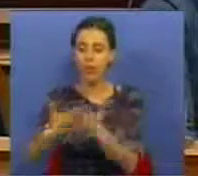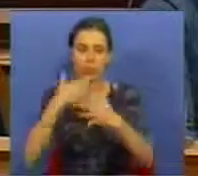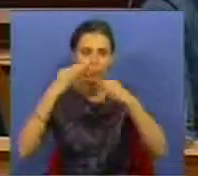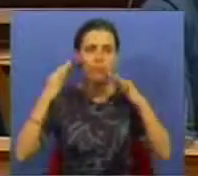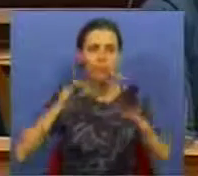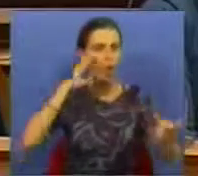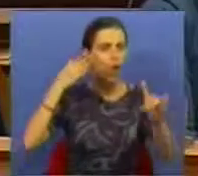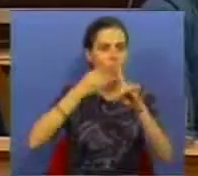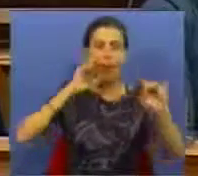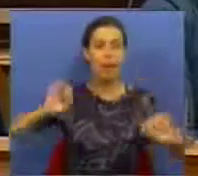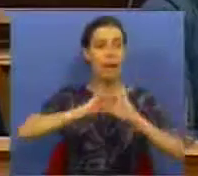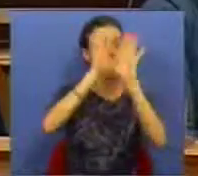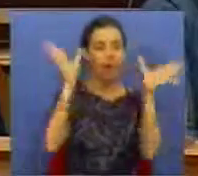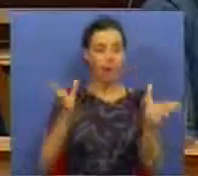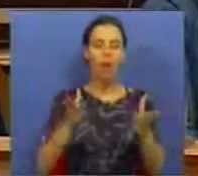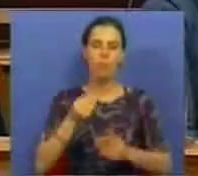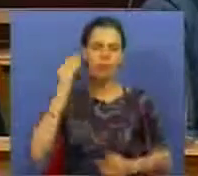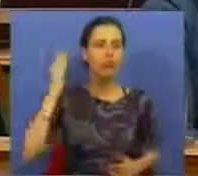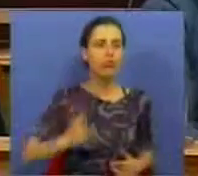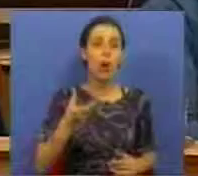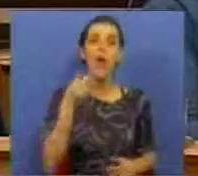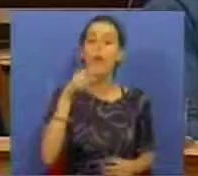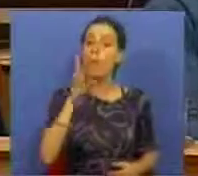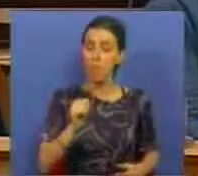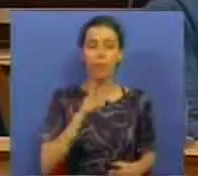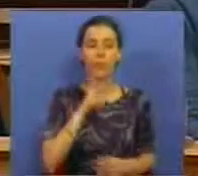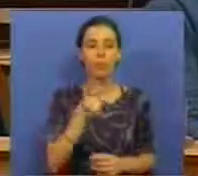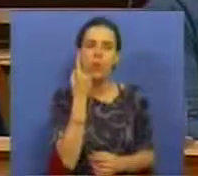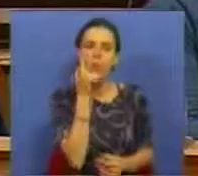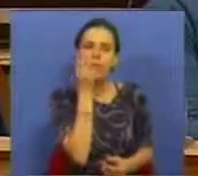concretas, muito claras e já agora muito justas, o Partido Socialista não disse uma palavra neste debate. Muito obrigado.